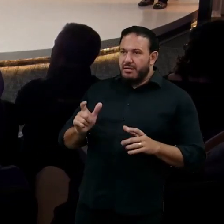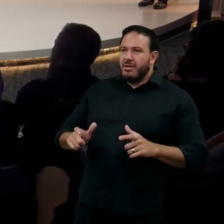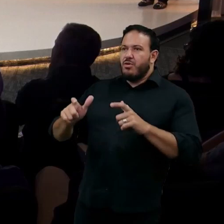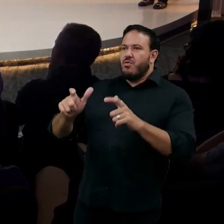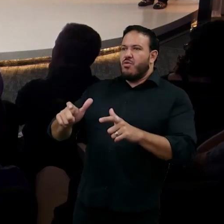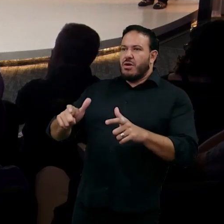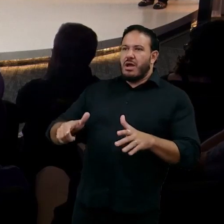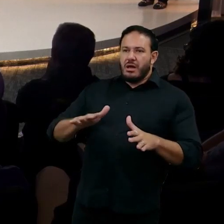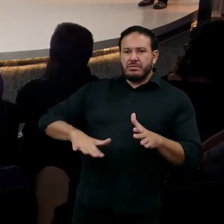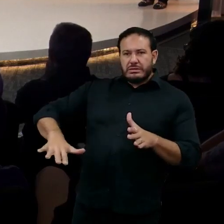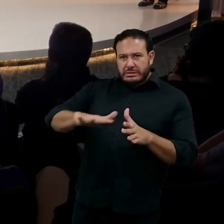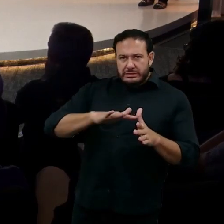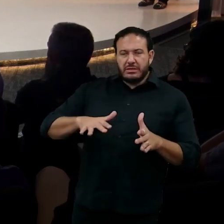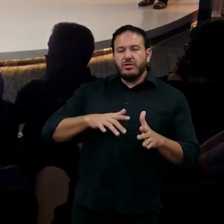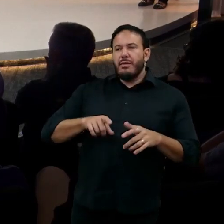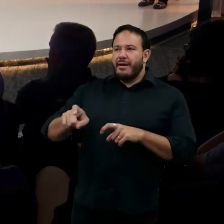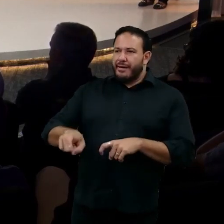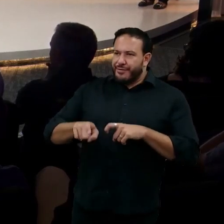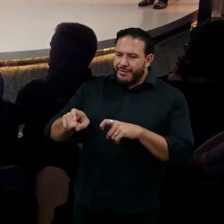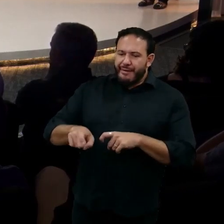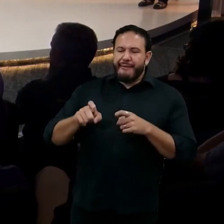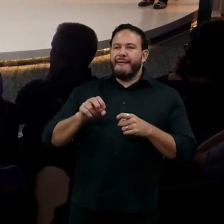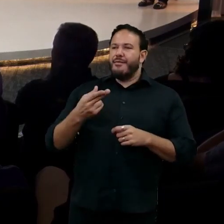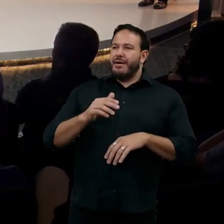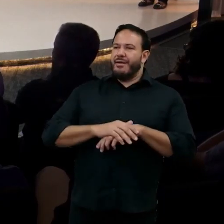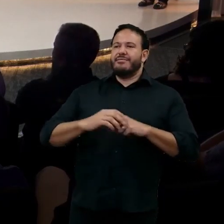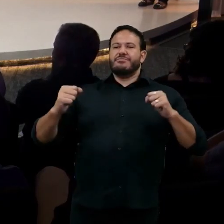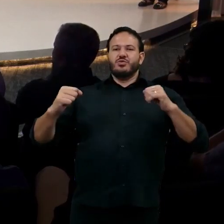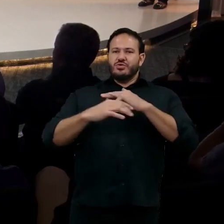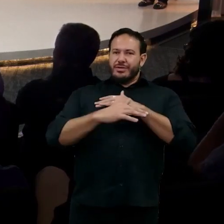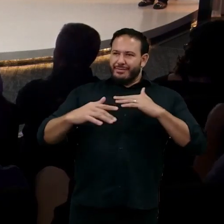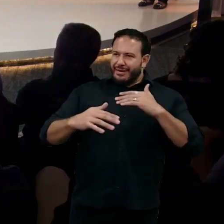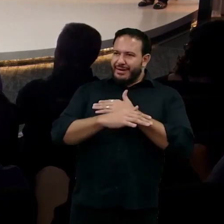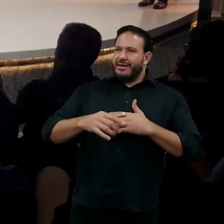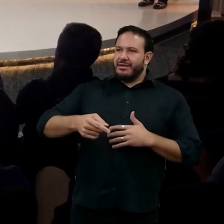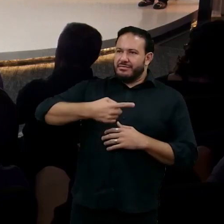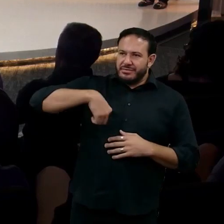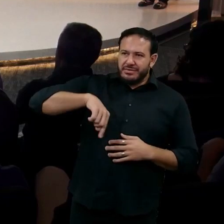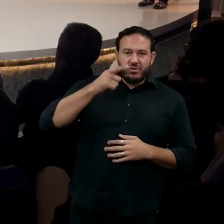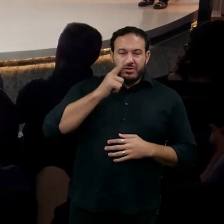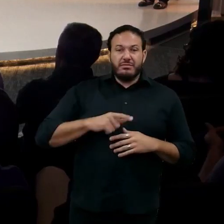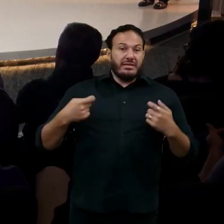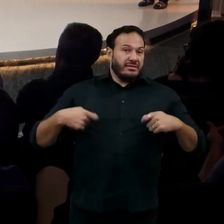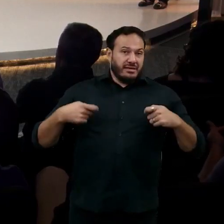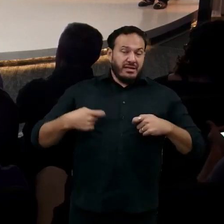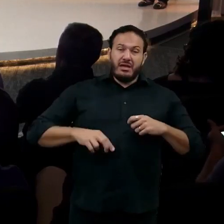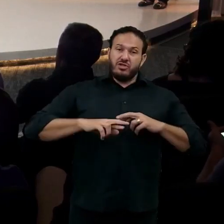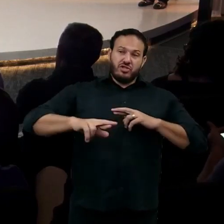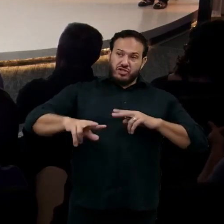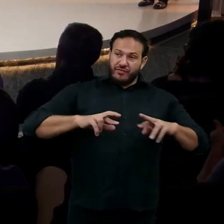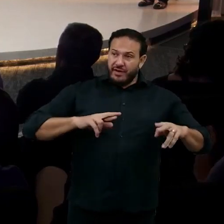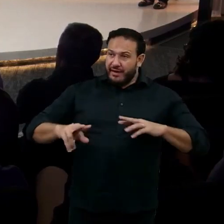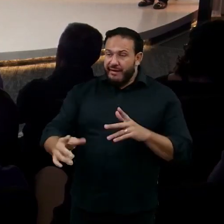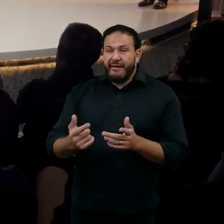se você está em uma área rural ou em uma área urbana, vai ter necessidades diferentes, vontades da